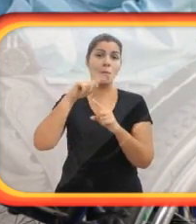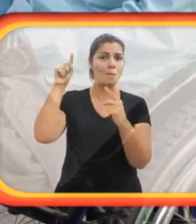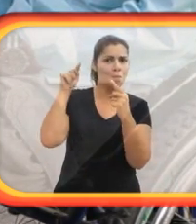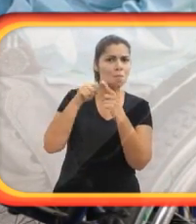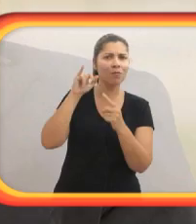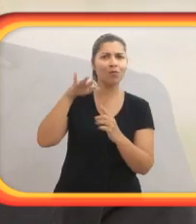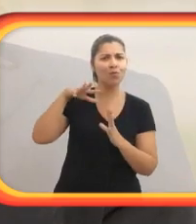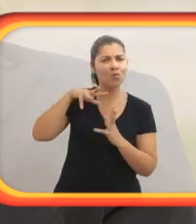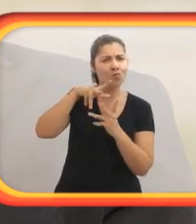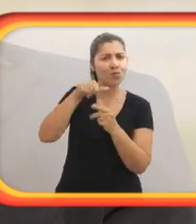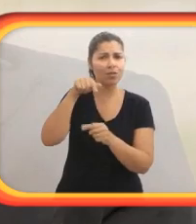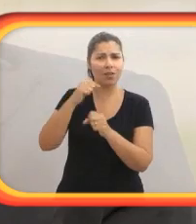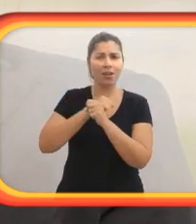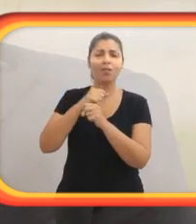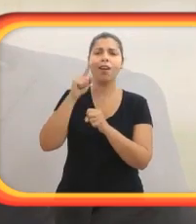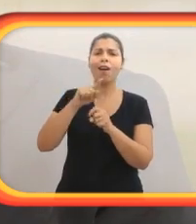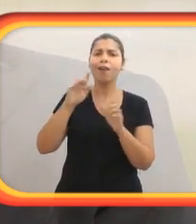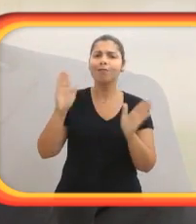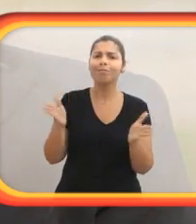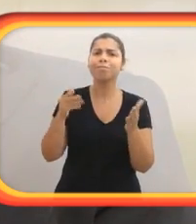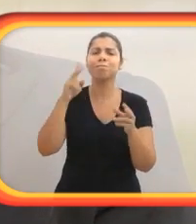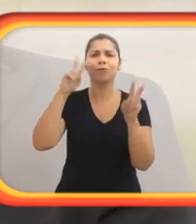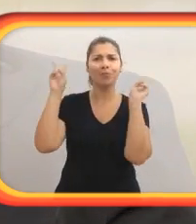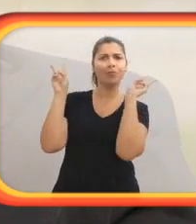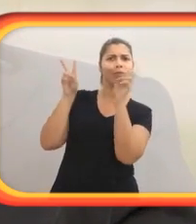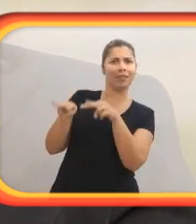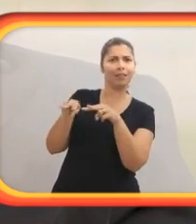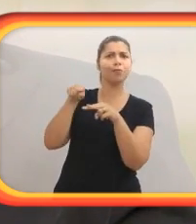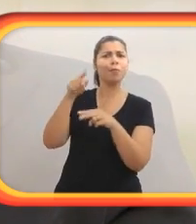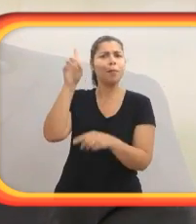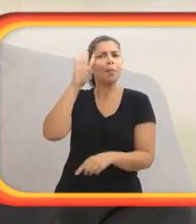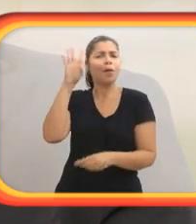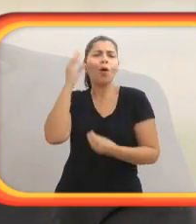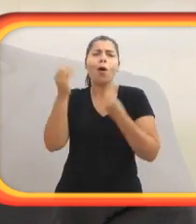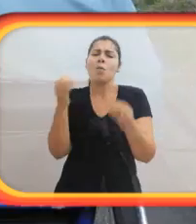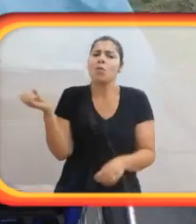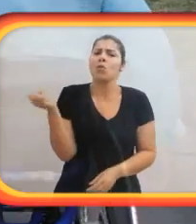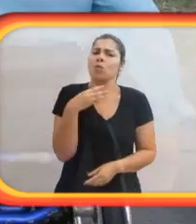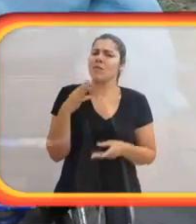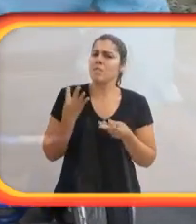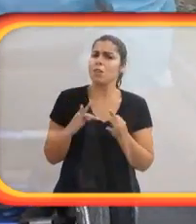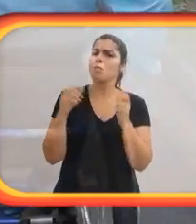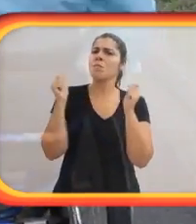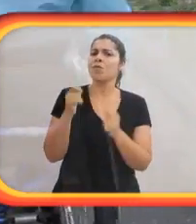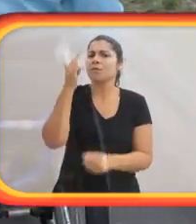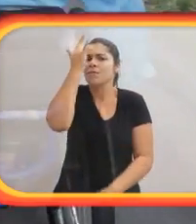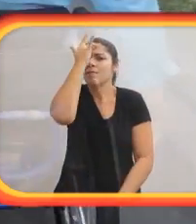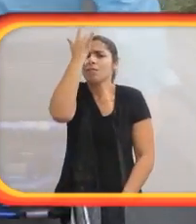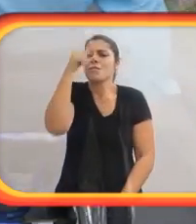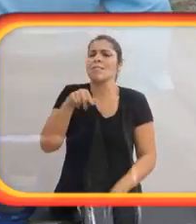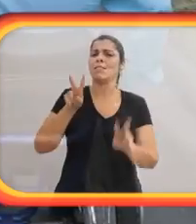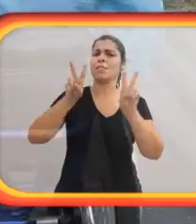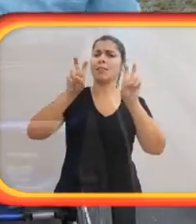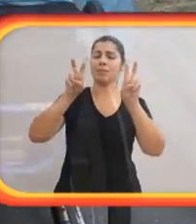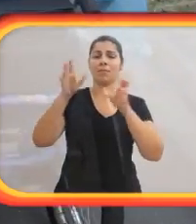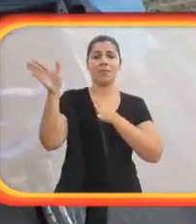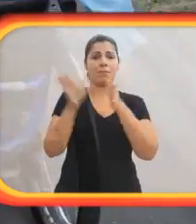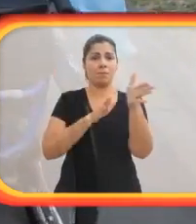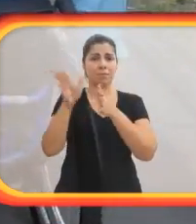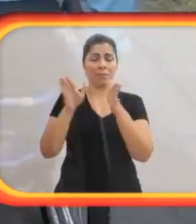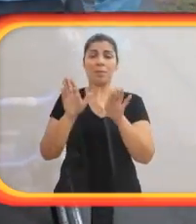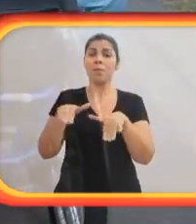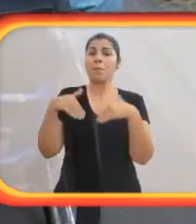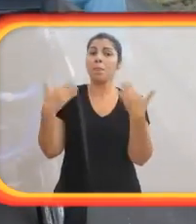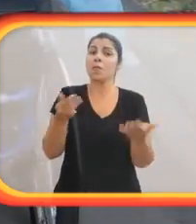tecnologias. O objetivo do Dia Mundial desse ano é justamente chamar a atenção para pensar como que as novas